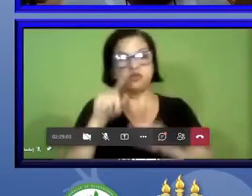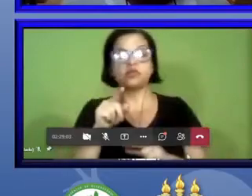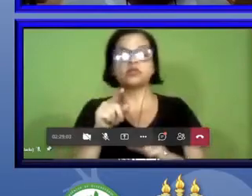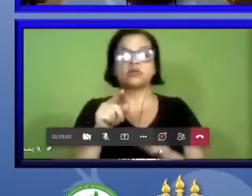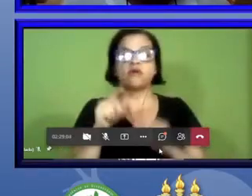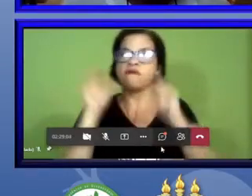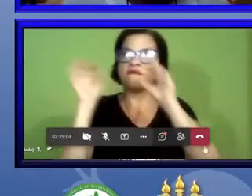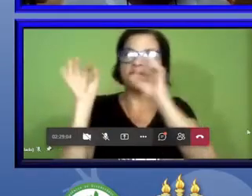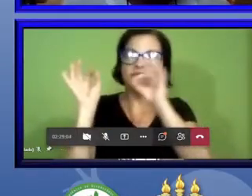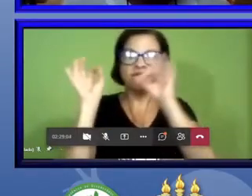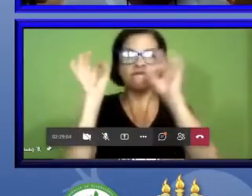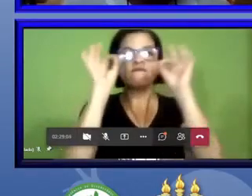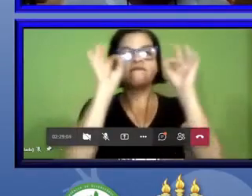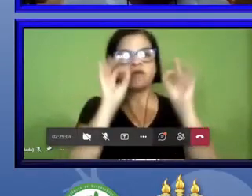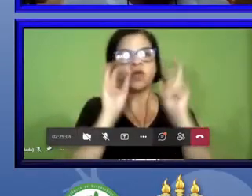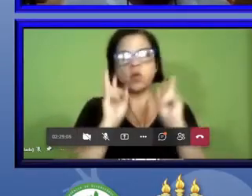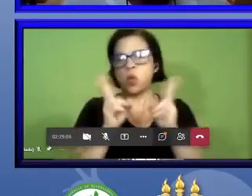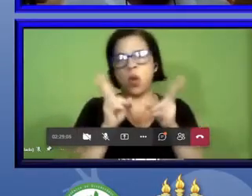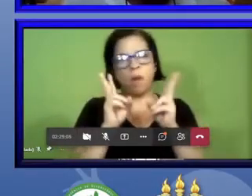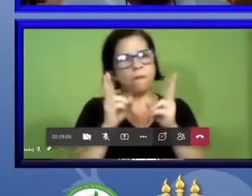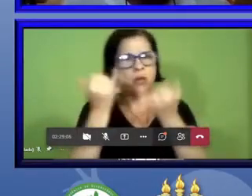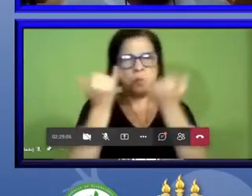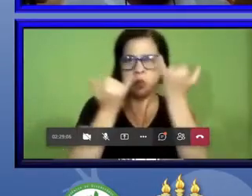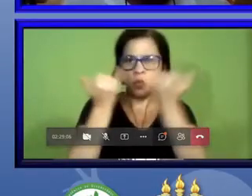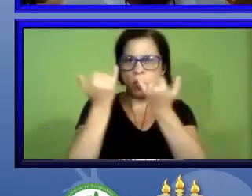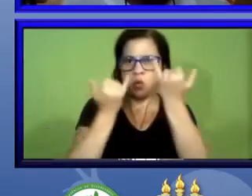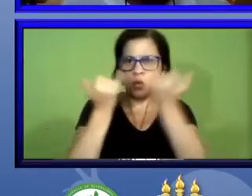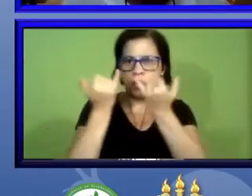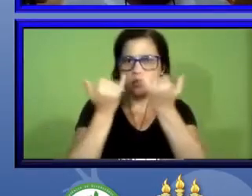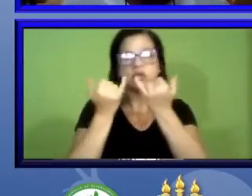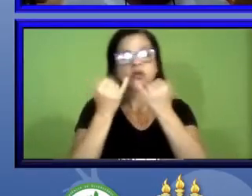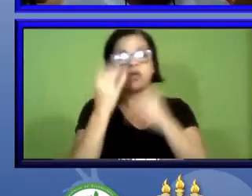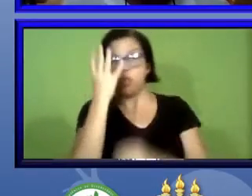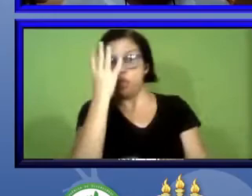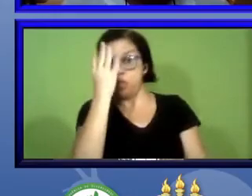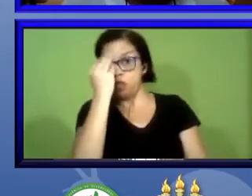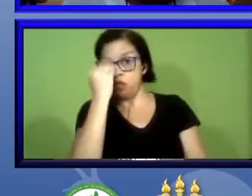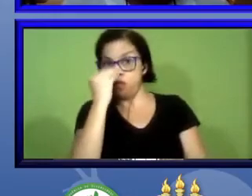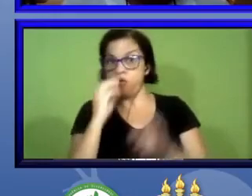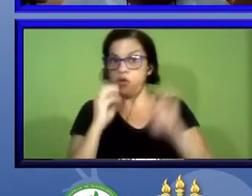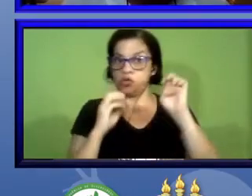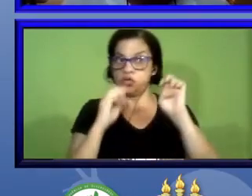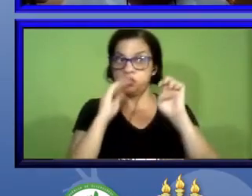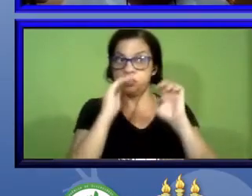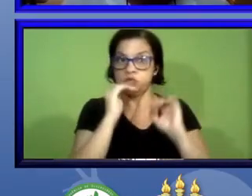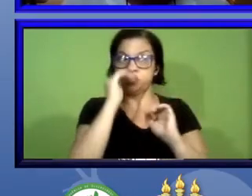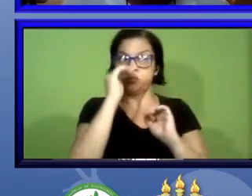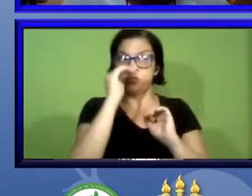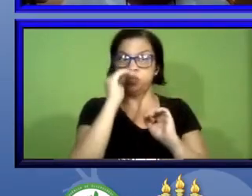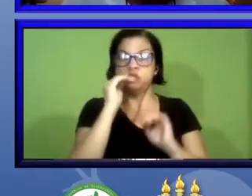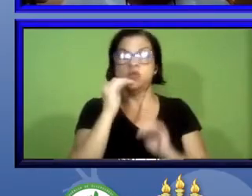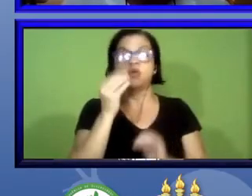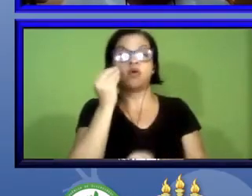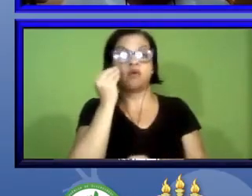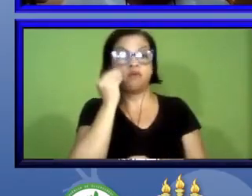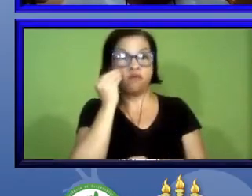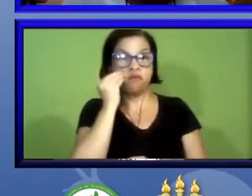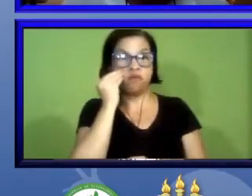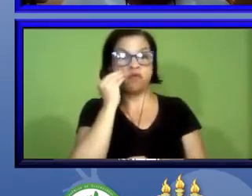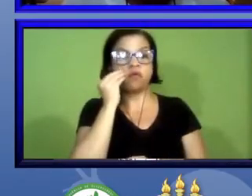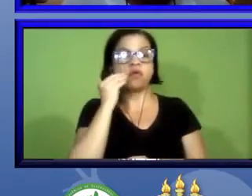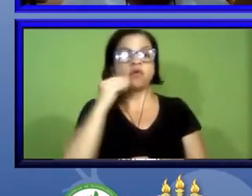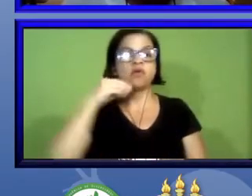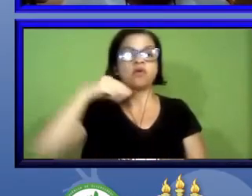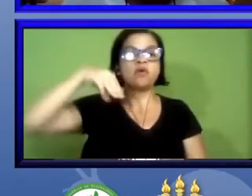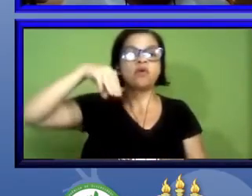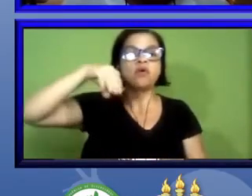a mesma informação na foto esquerda superior você vê o molótipo que